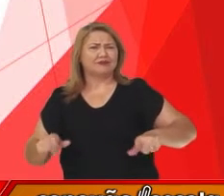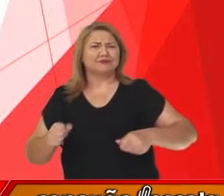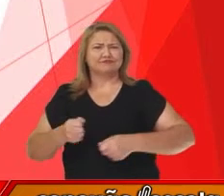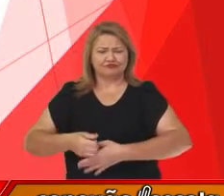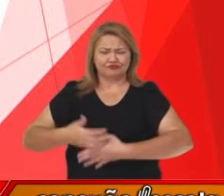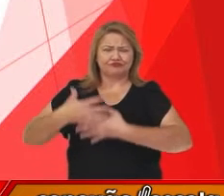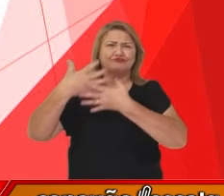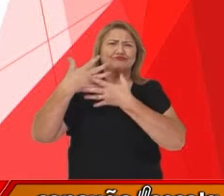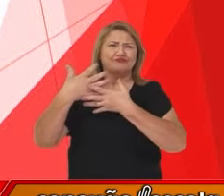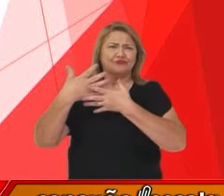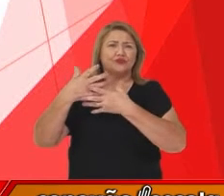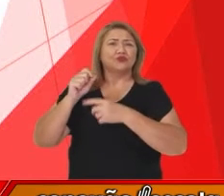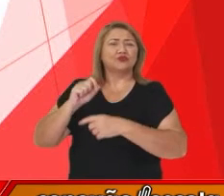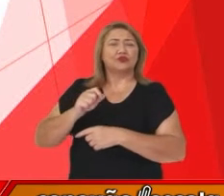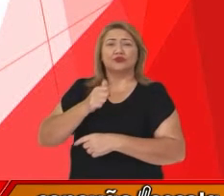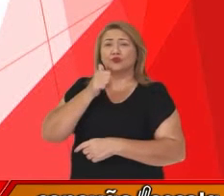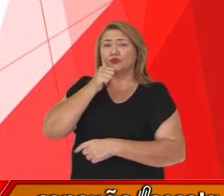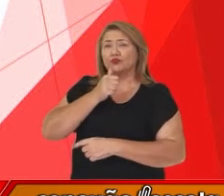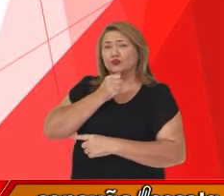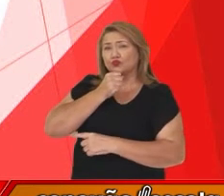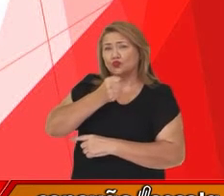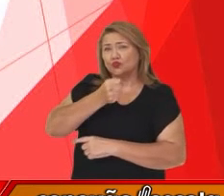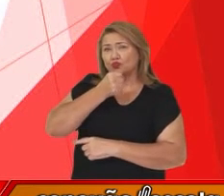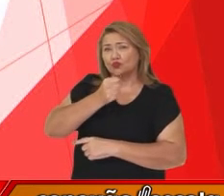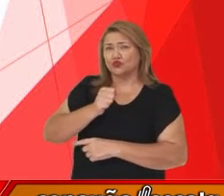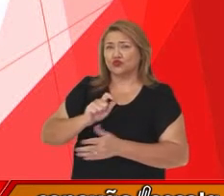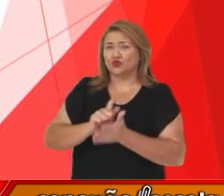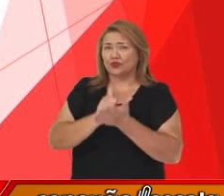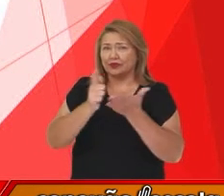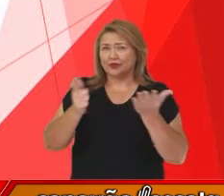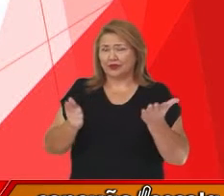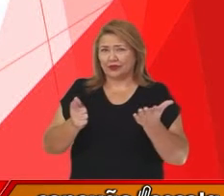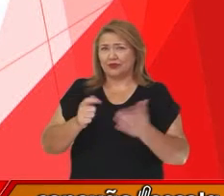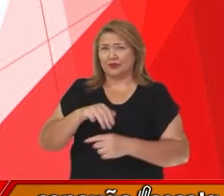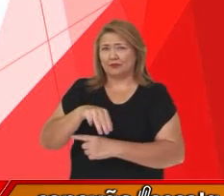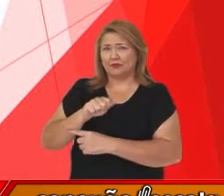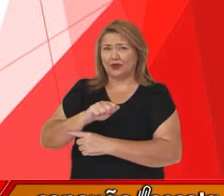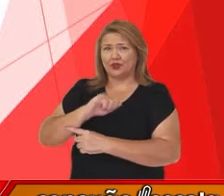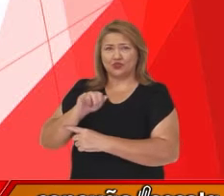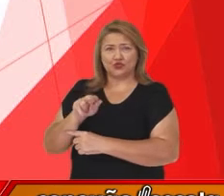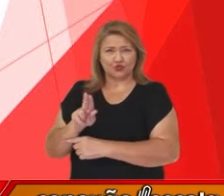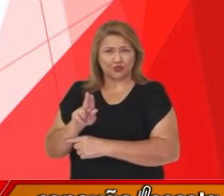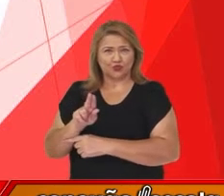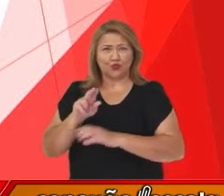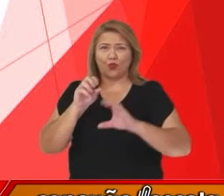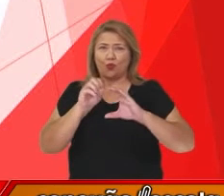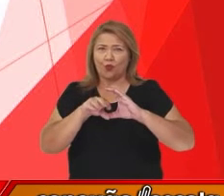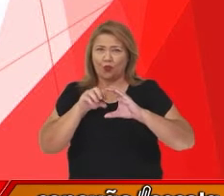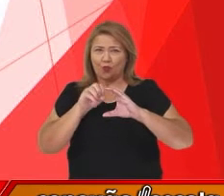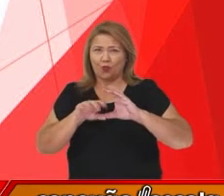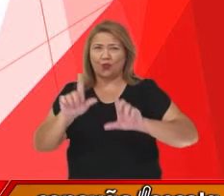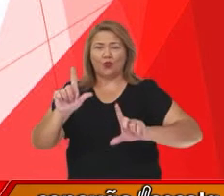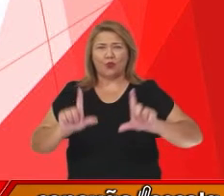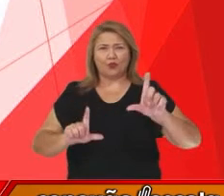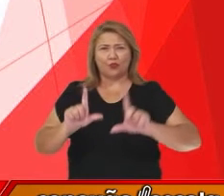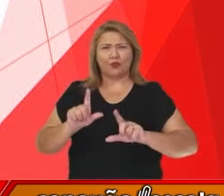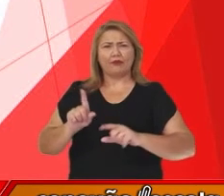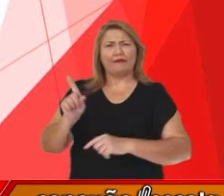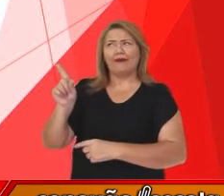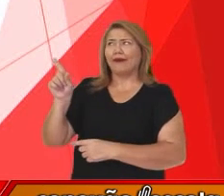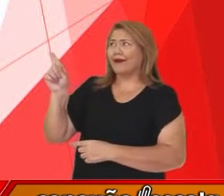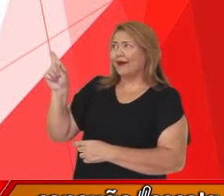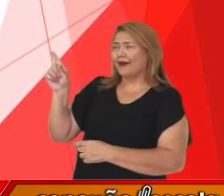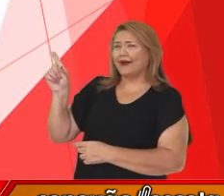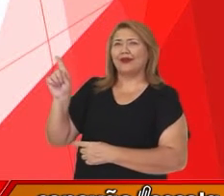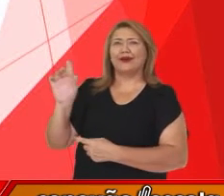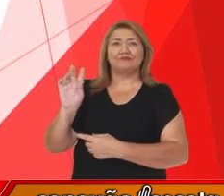no Twitter da jornalista Maju Coutinho, da Rede Globo, quando essa jornalista foi apresentar